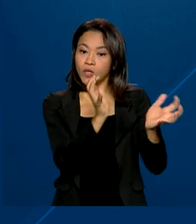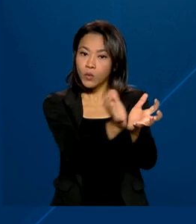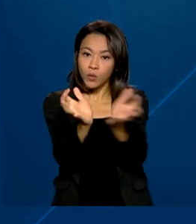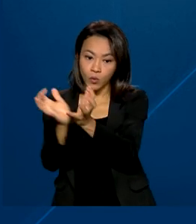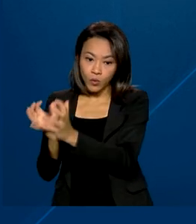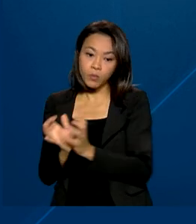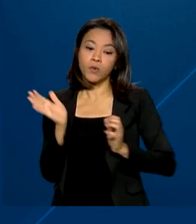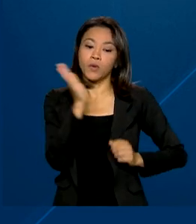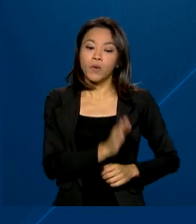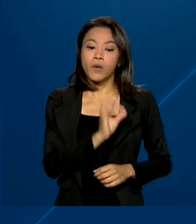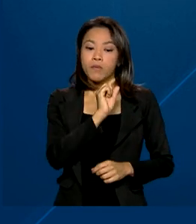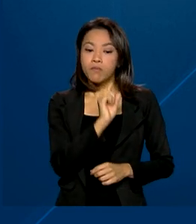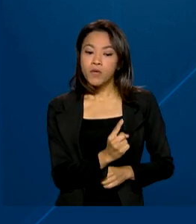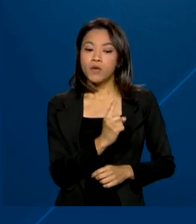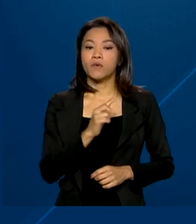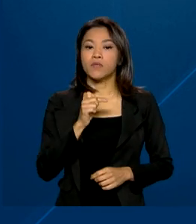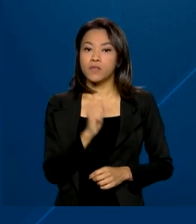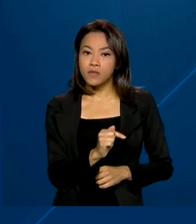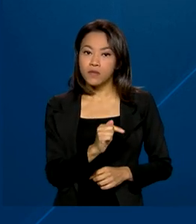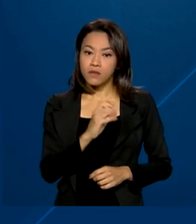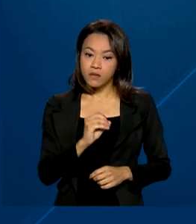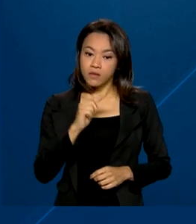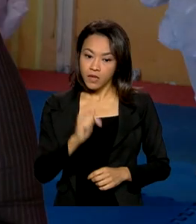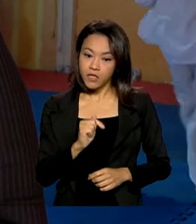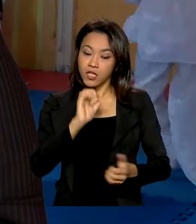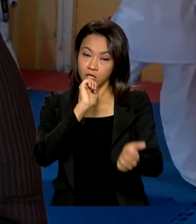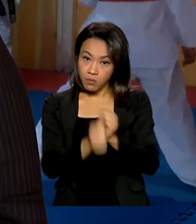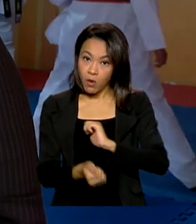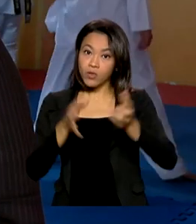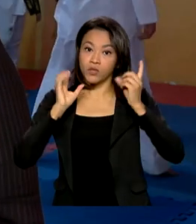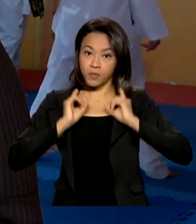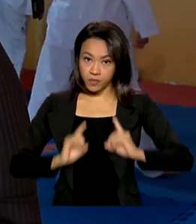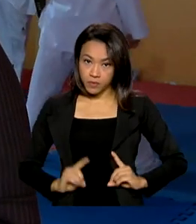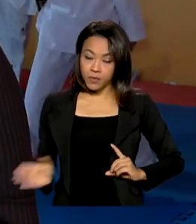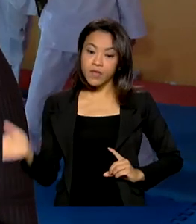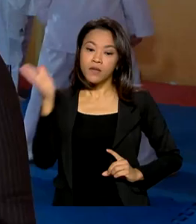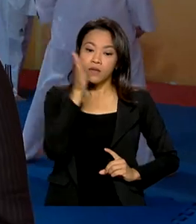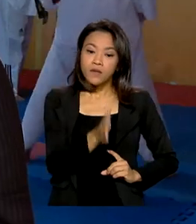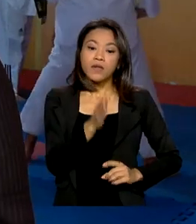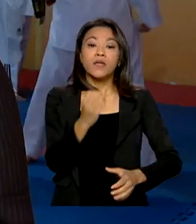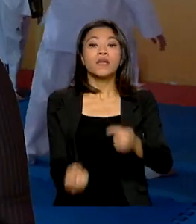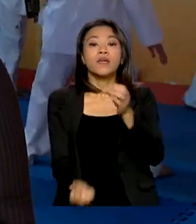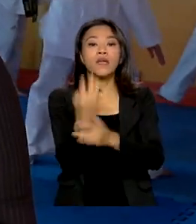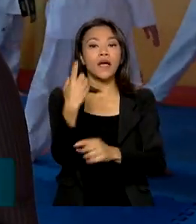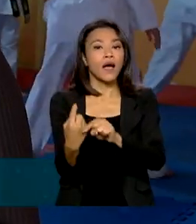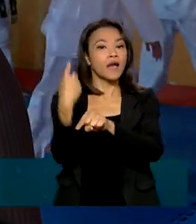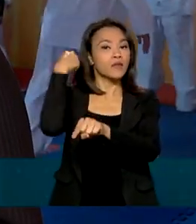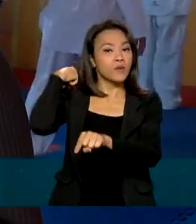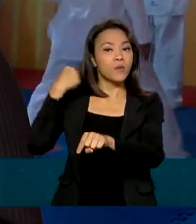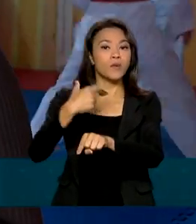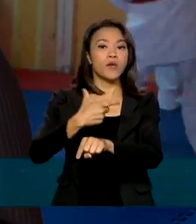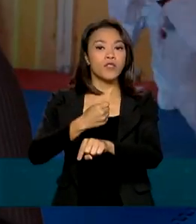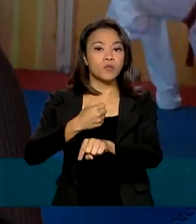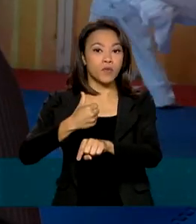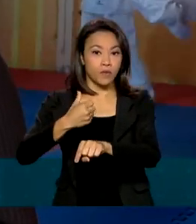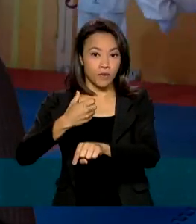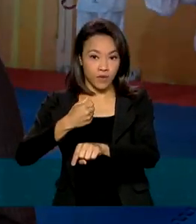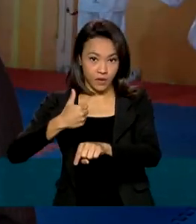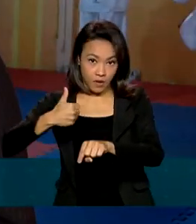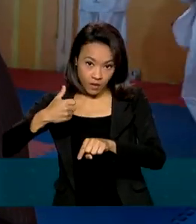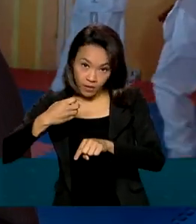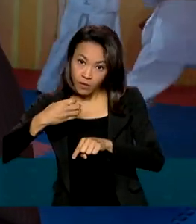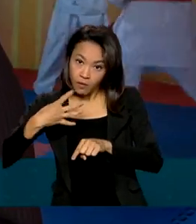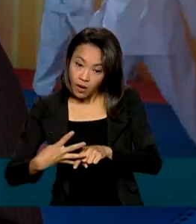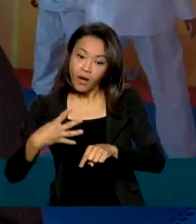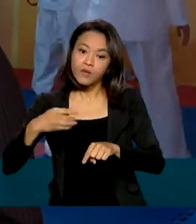.707 em esportes paralímpicos. Criado em 2004, o Bolsa Atleta atingiu em 2021 a maior